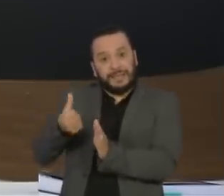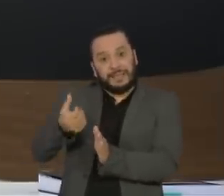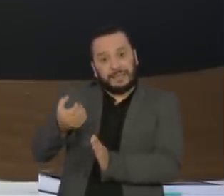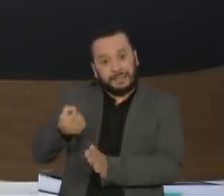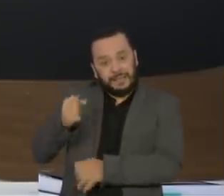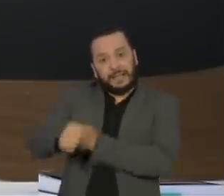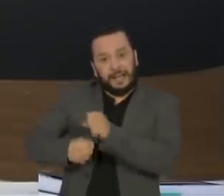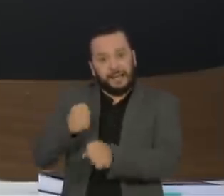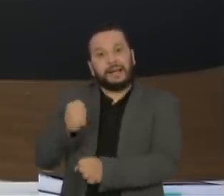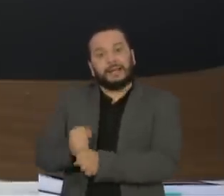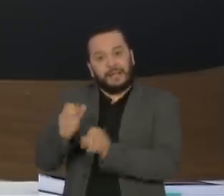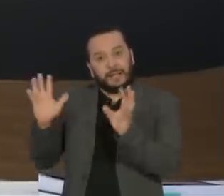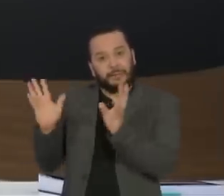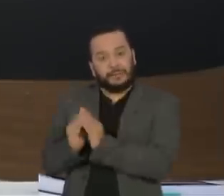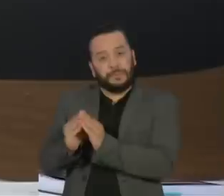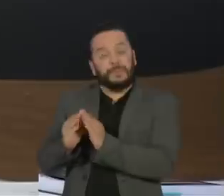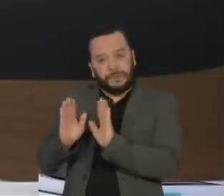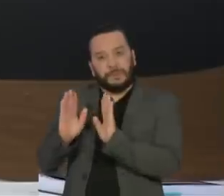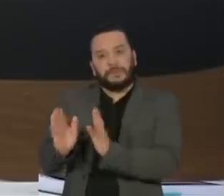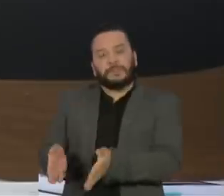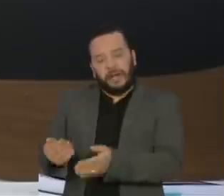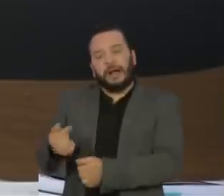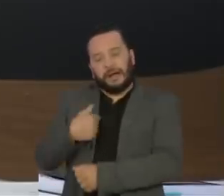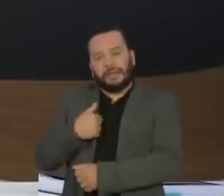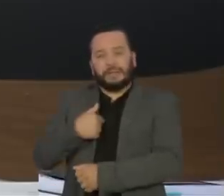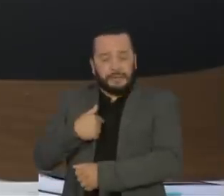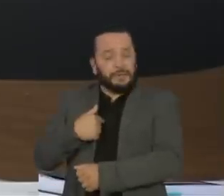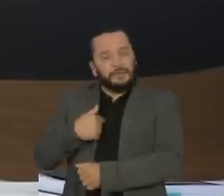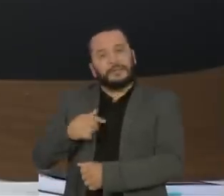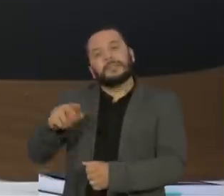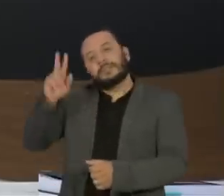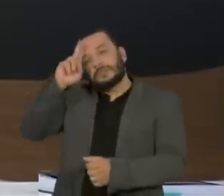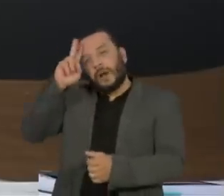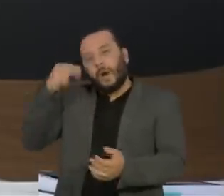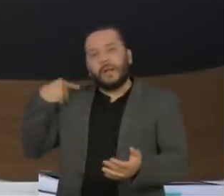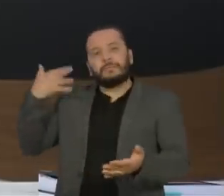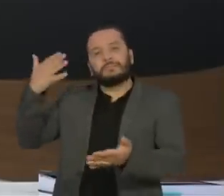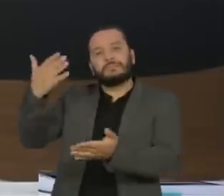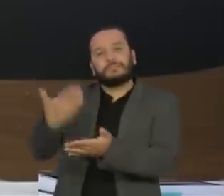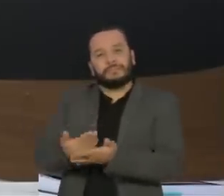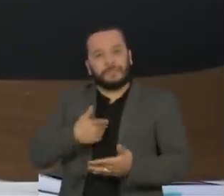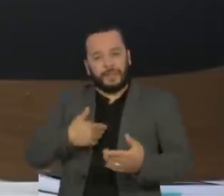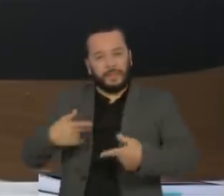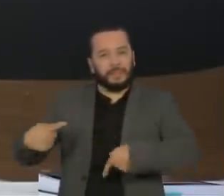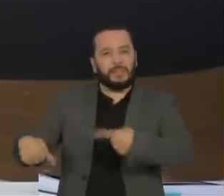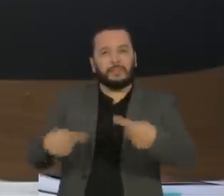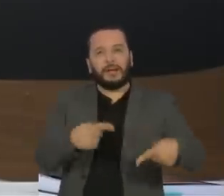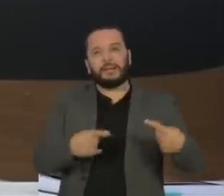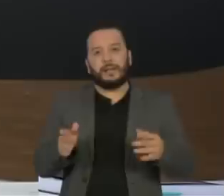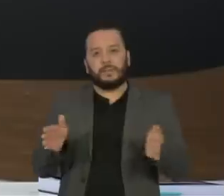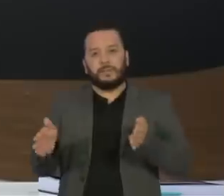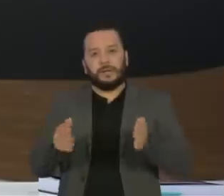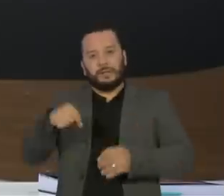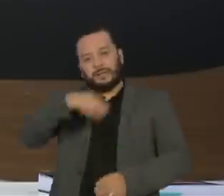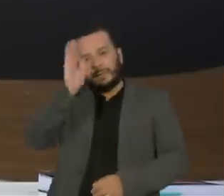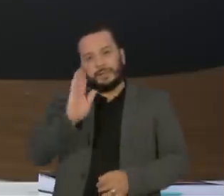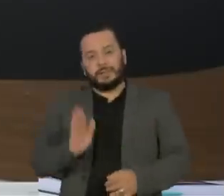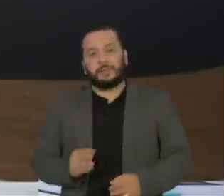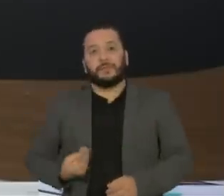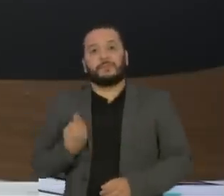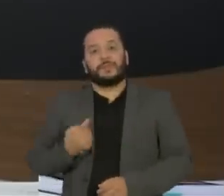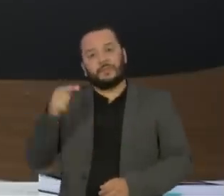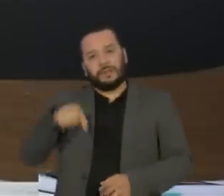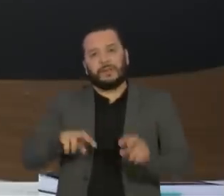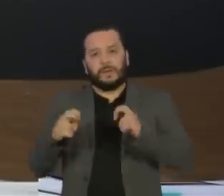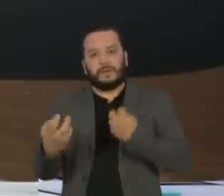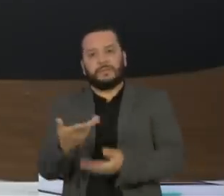a mil. Para rever as diferentes fases dessa trajetória e debater o momento do país, está no centro do Roda Viva